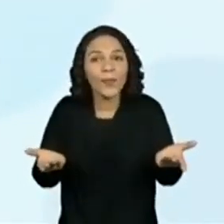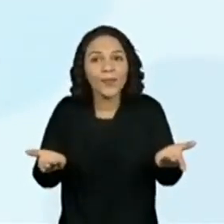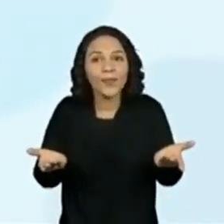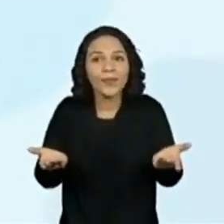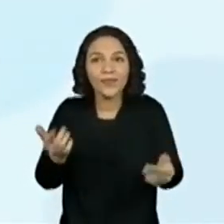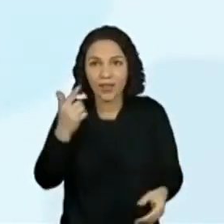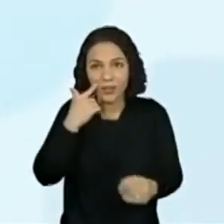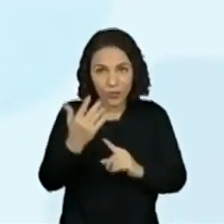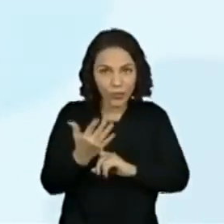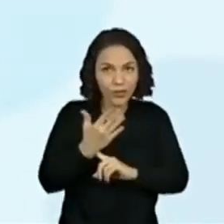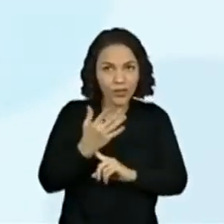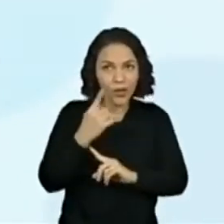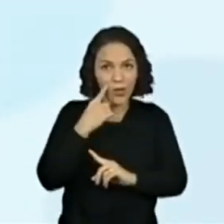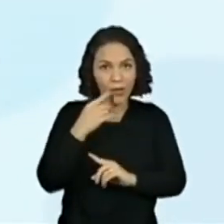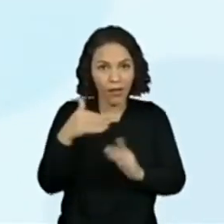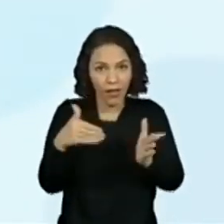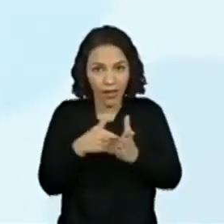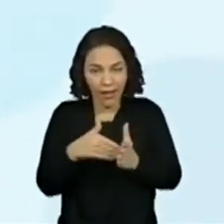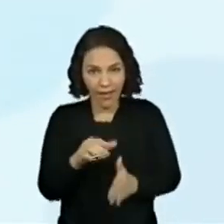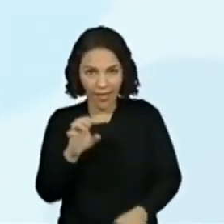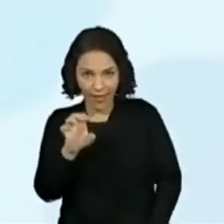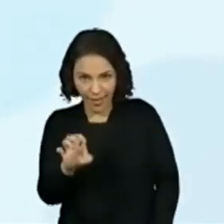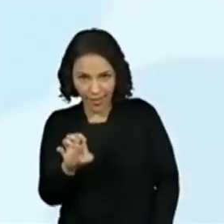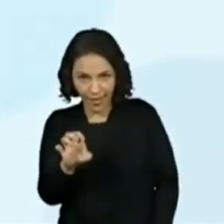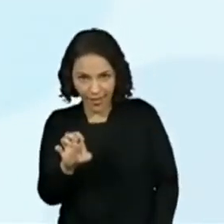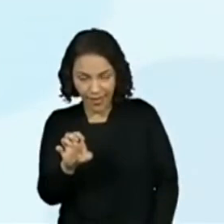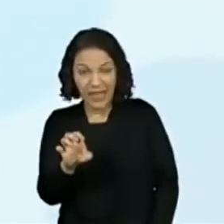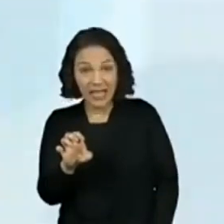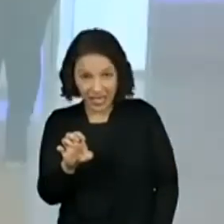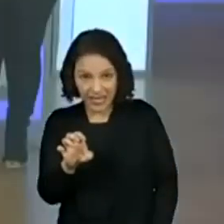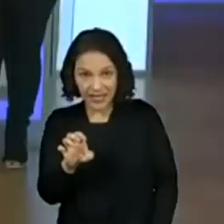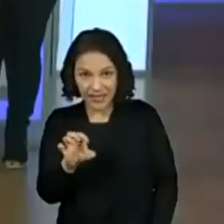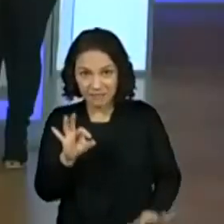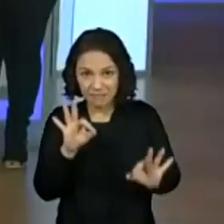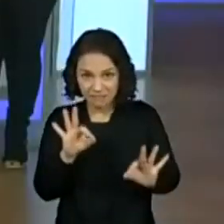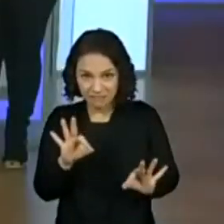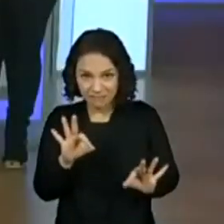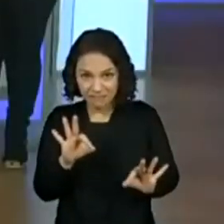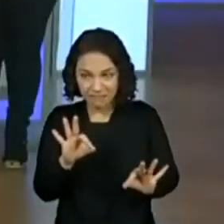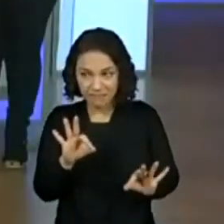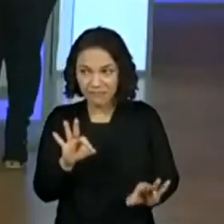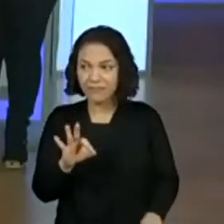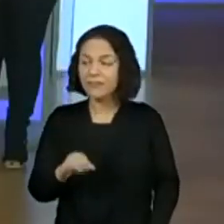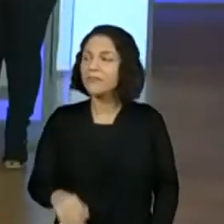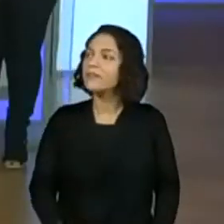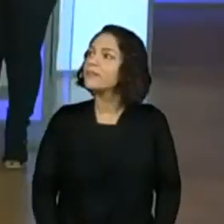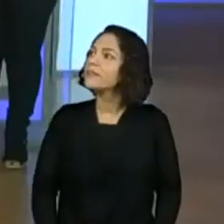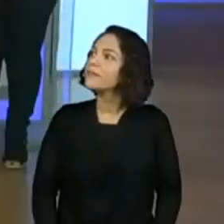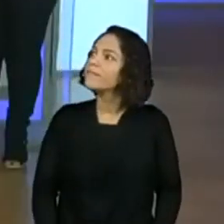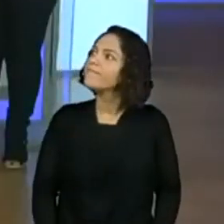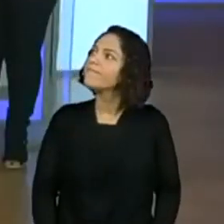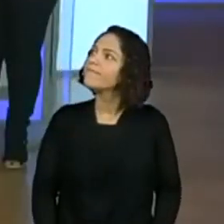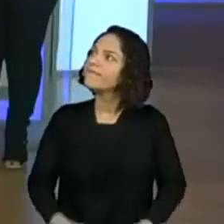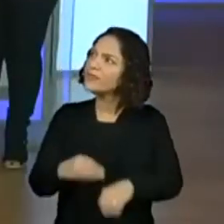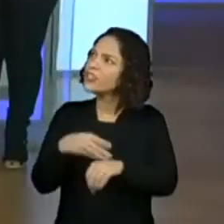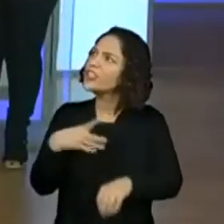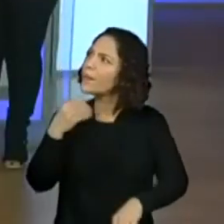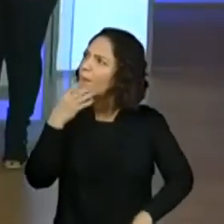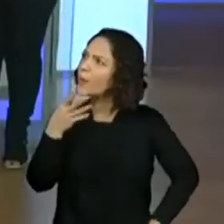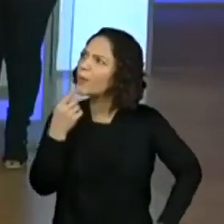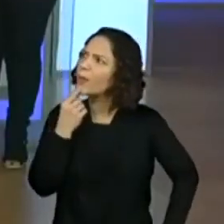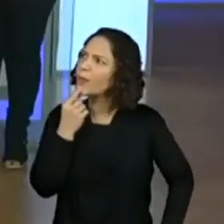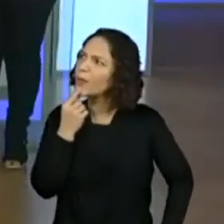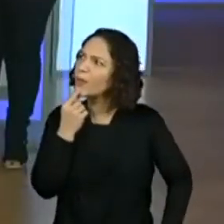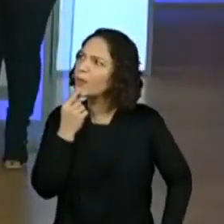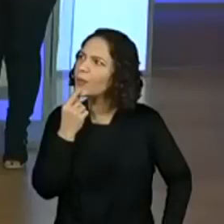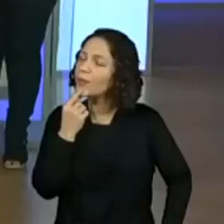Neve. Termina com E. Com E. Branca de Neve. Nossa, será que essa é uma boa dica? É.